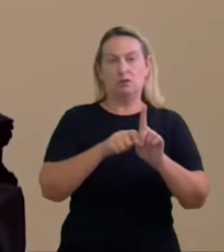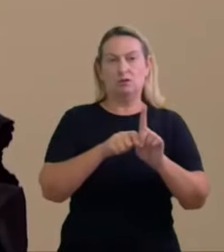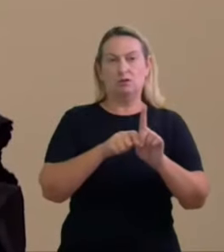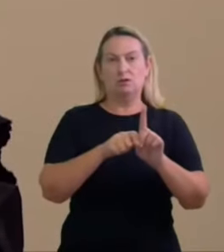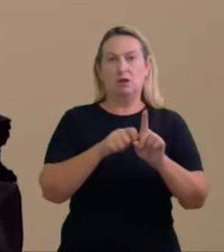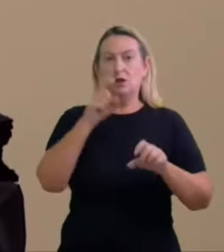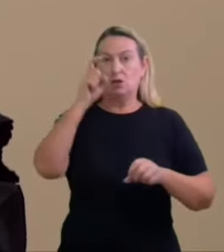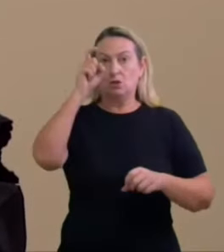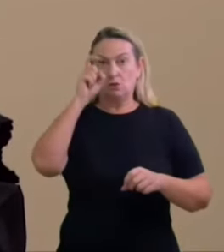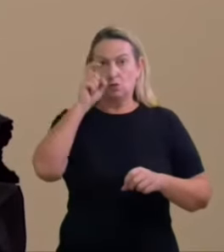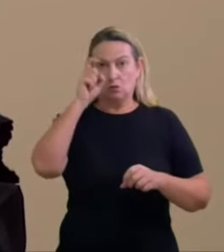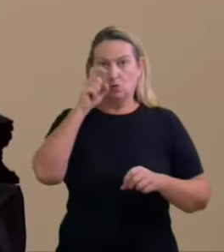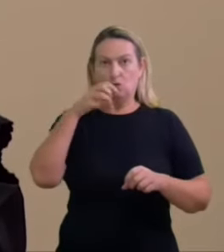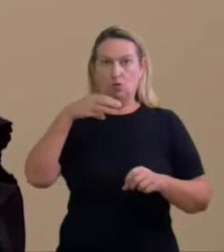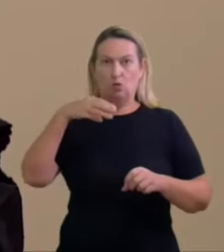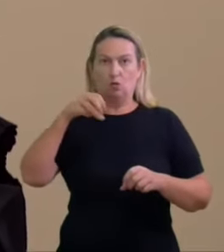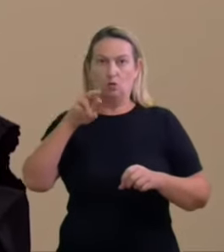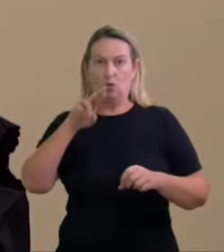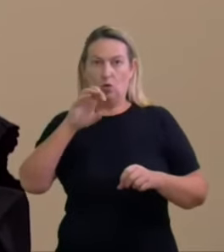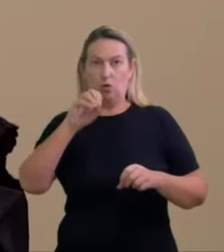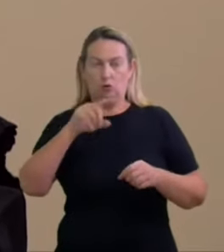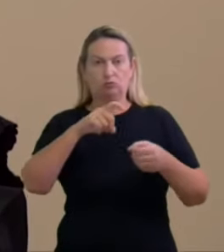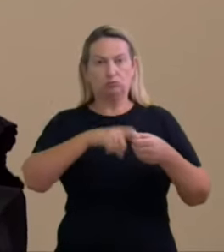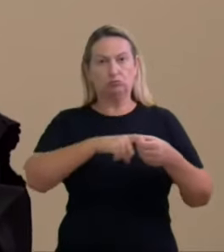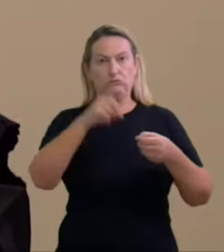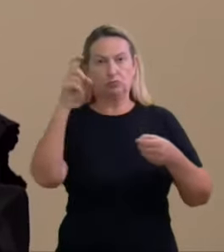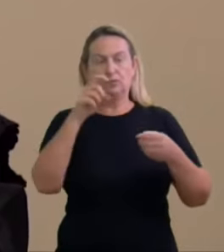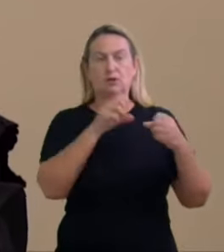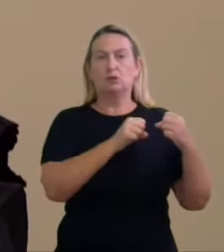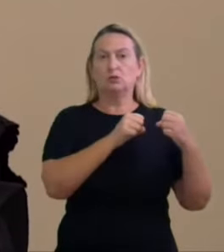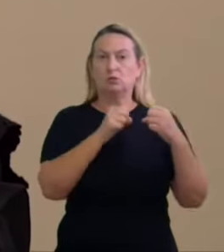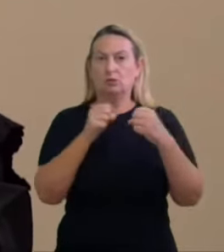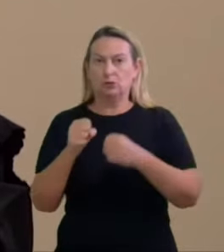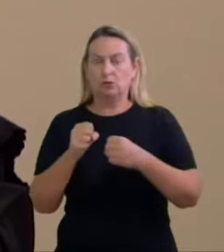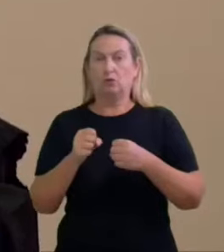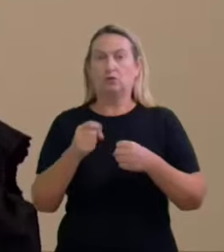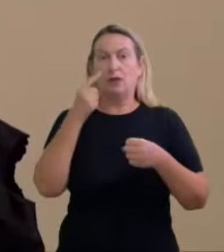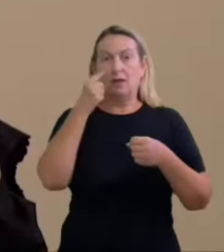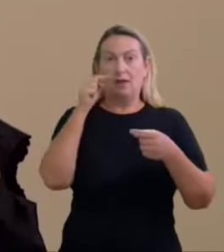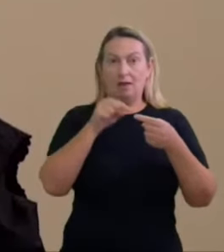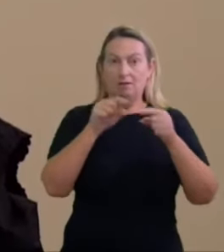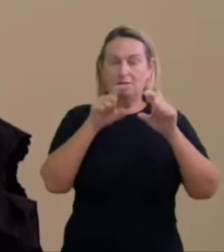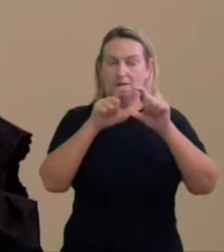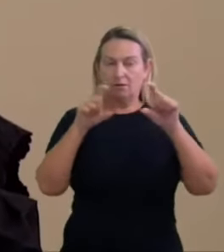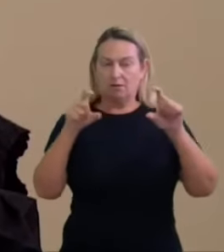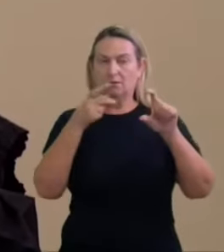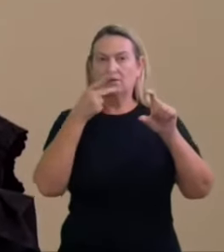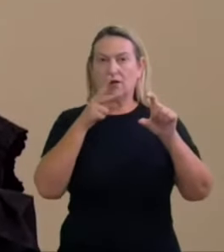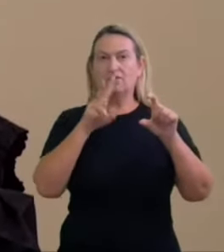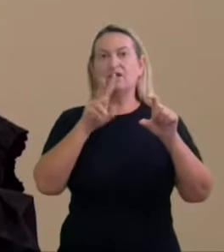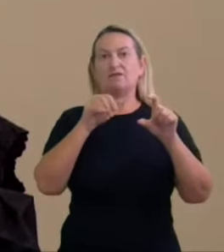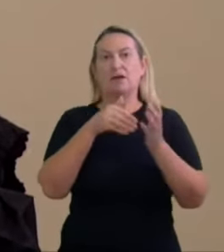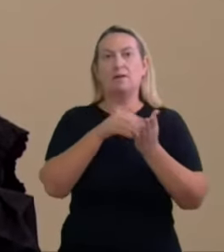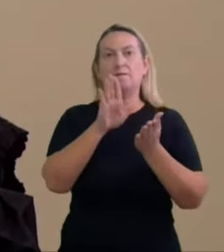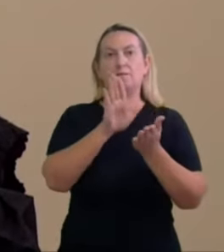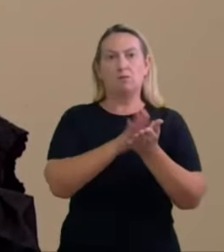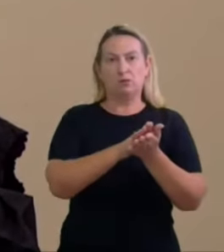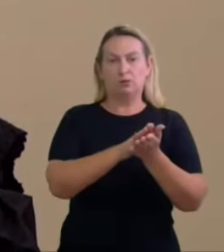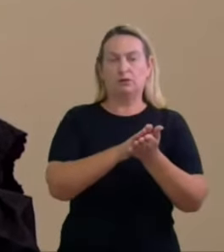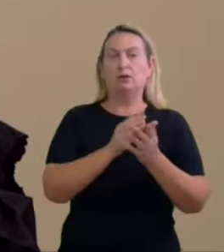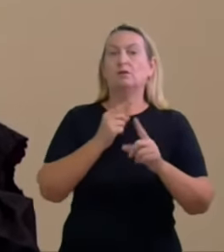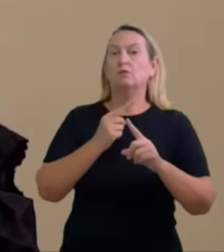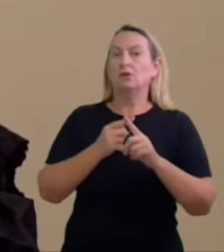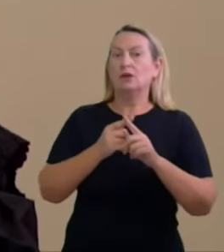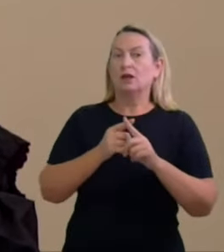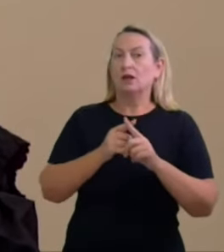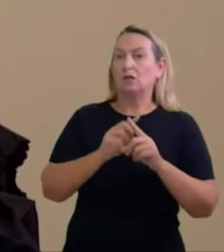essa cláusula previa a possibilidade de que não efetivando a aviança haveria uma multa. Eles cobraram multa porque não aconteceu